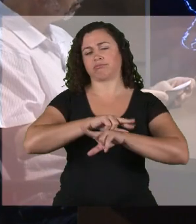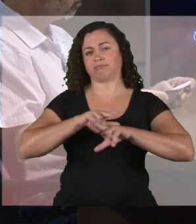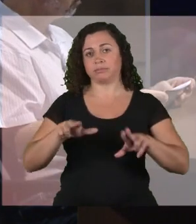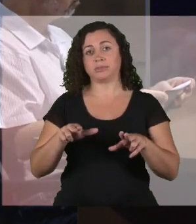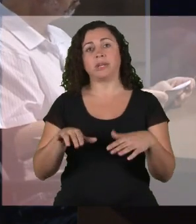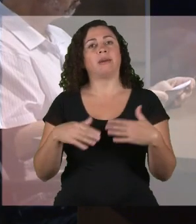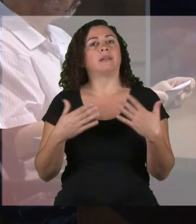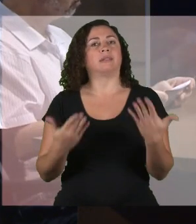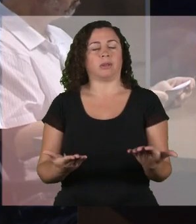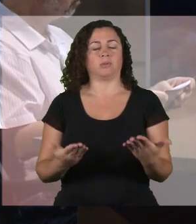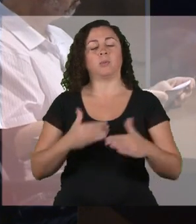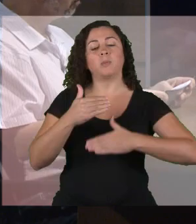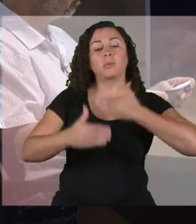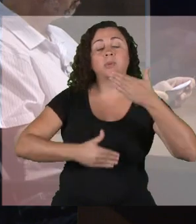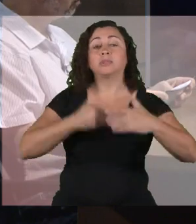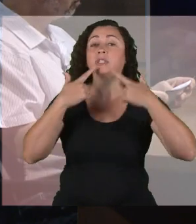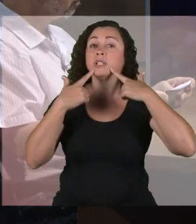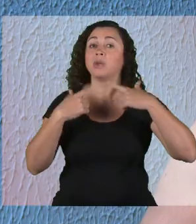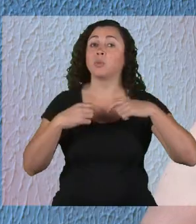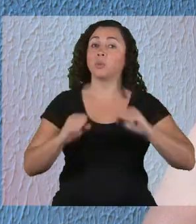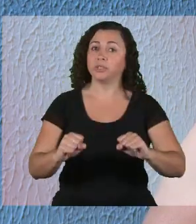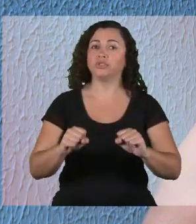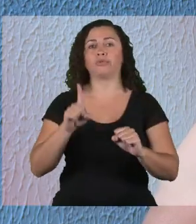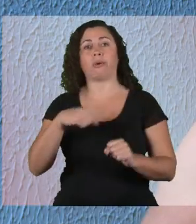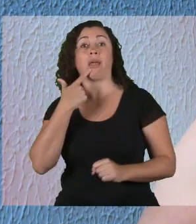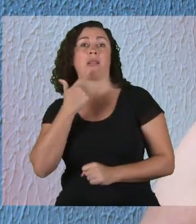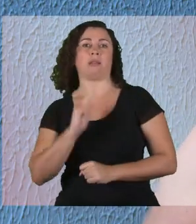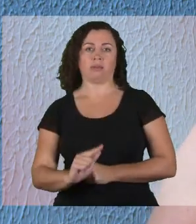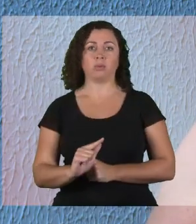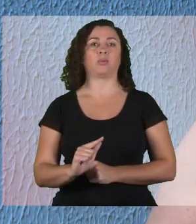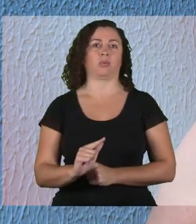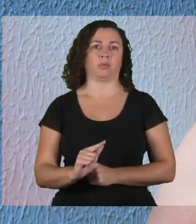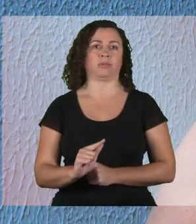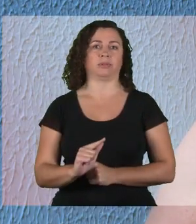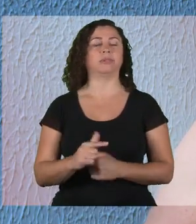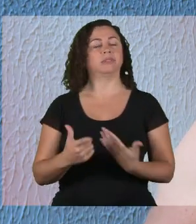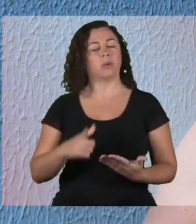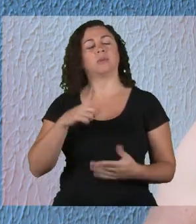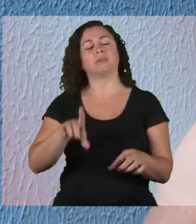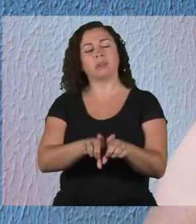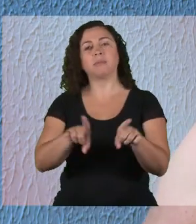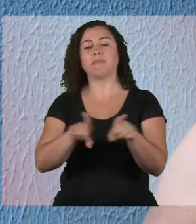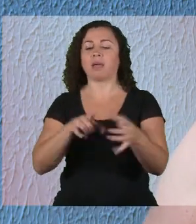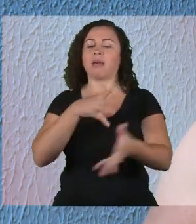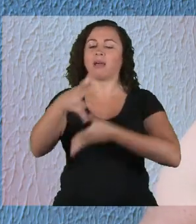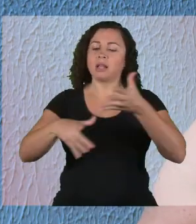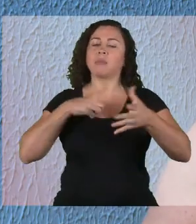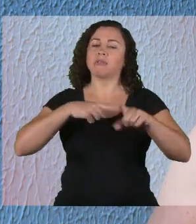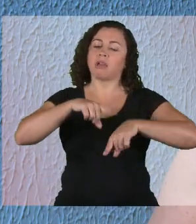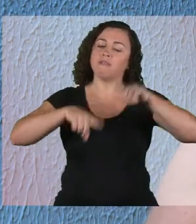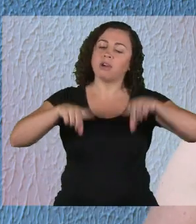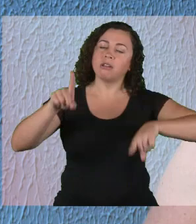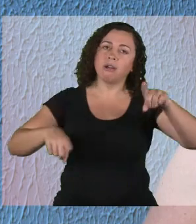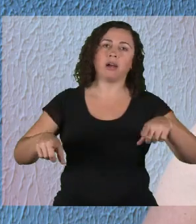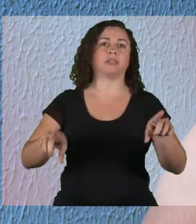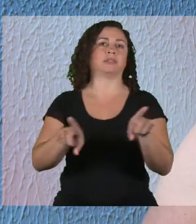Então, como um processo linguístico, como língua, ela tem também variantes, ela tem